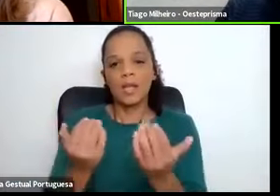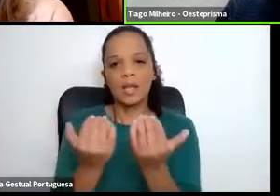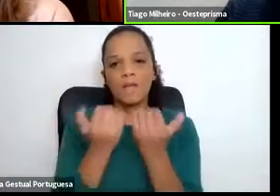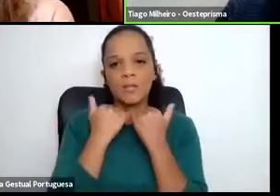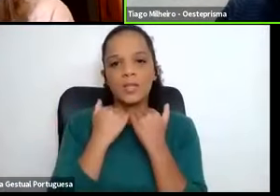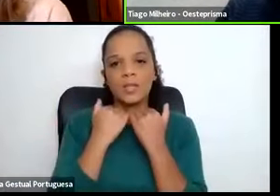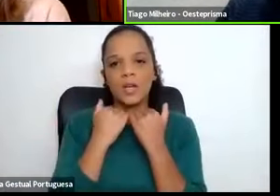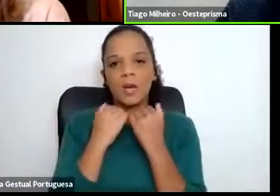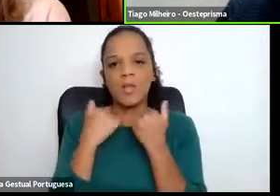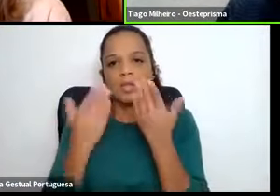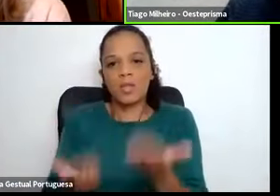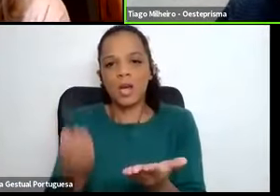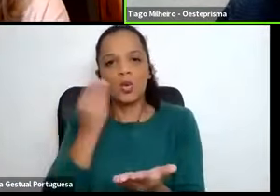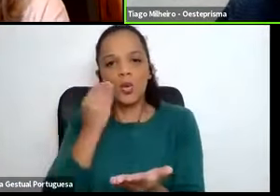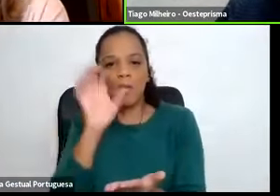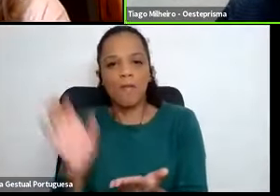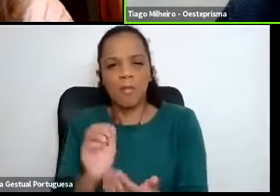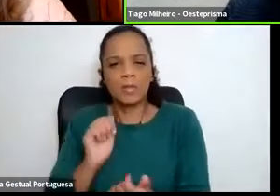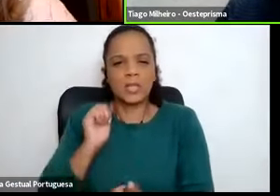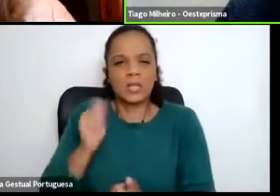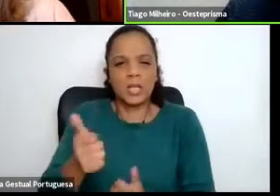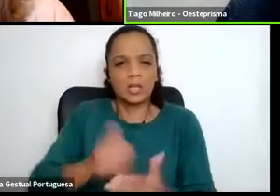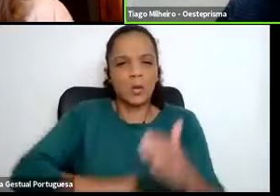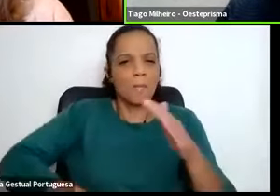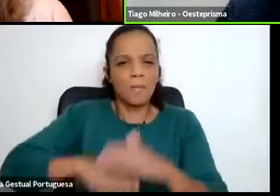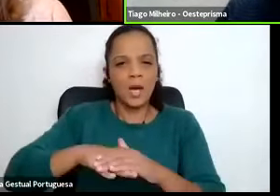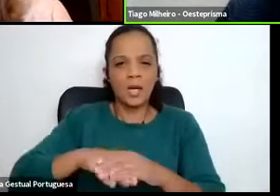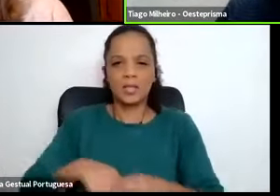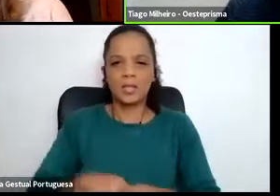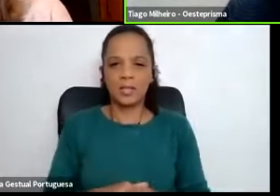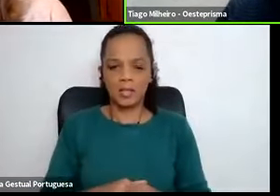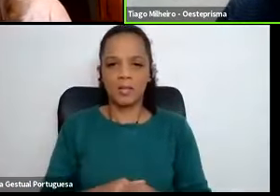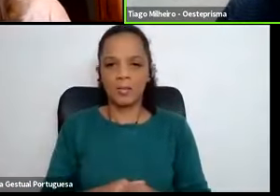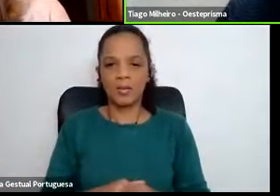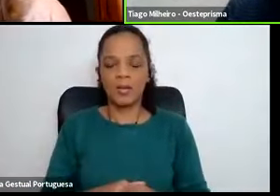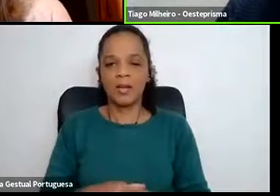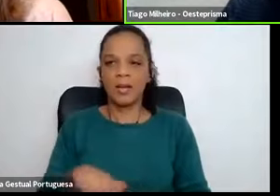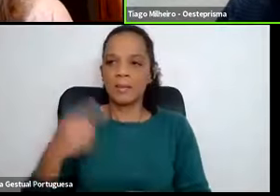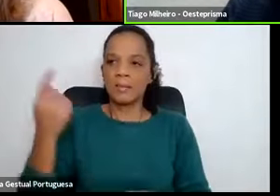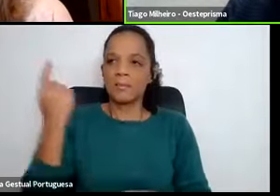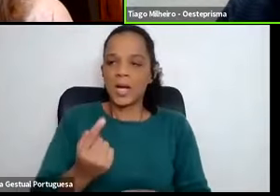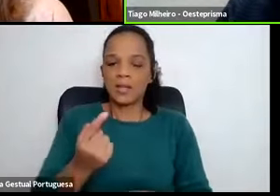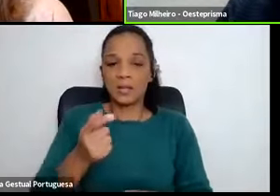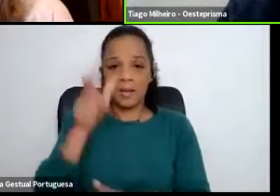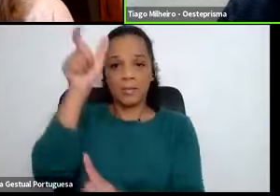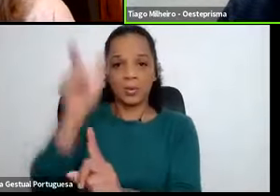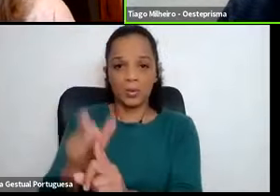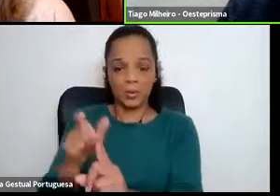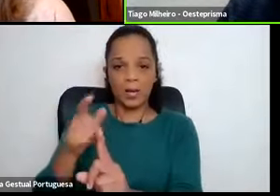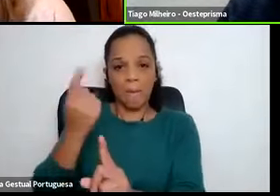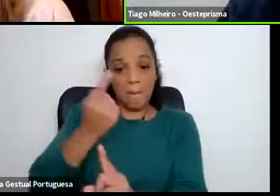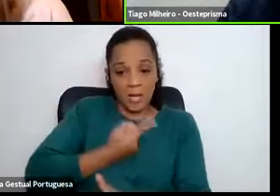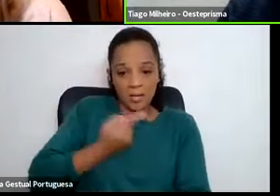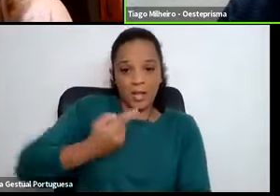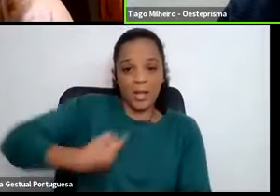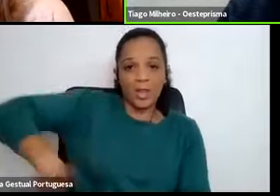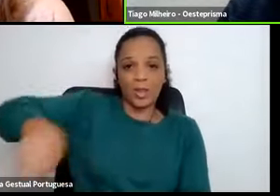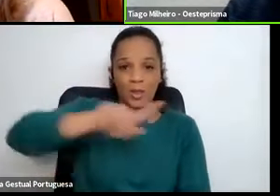corretamente possível. E, portanto, isso dá uma tolerância, obriga a pessoa, obriga-nos a todos